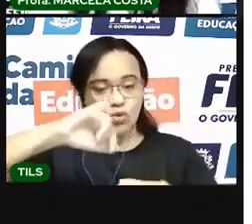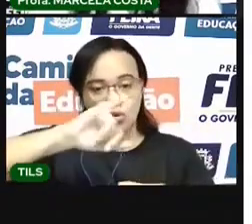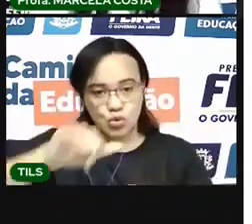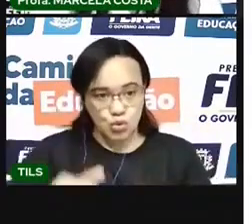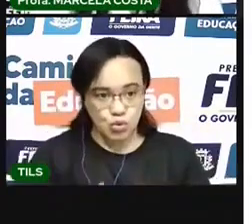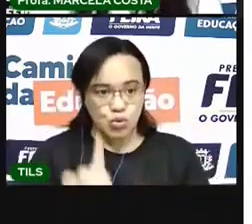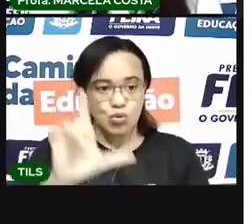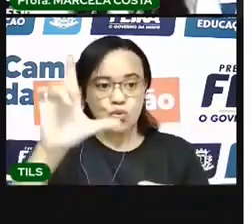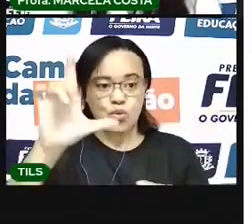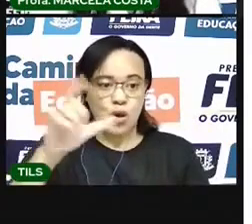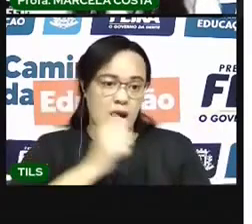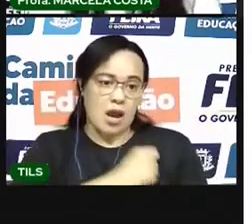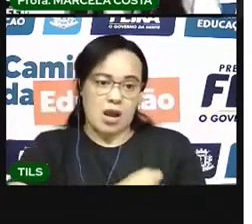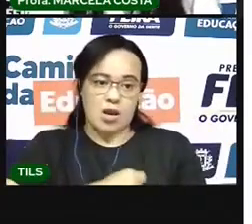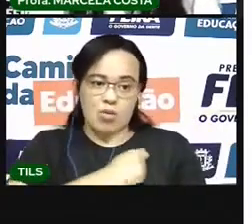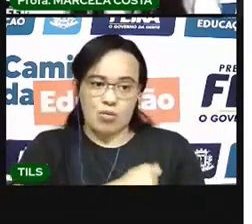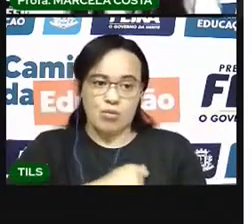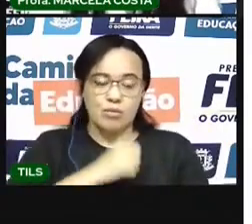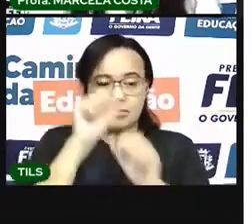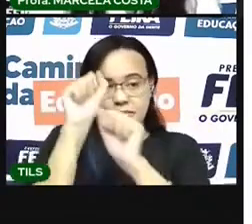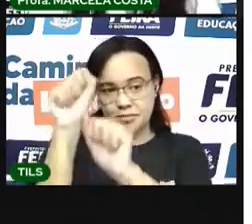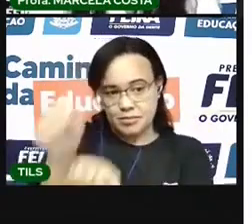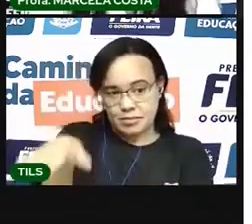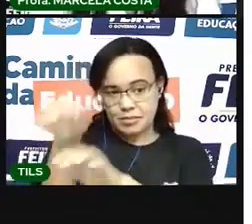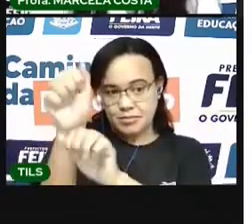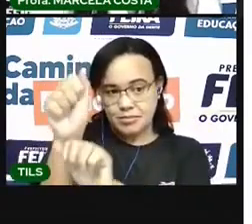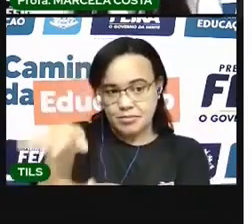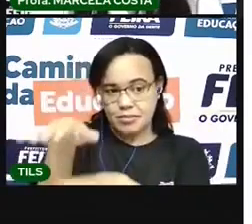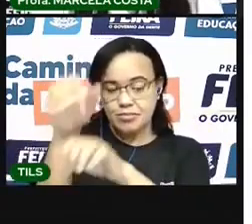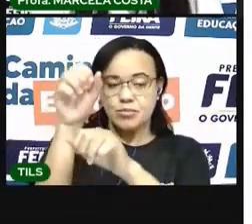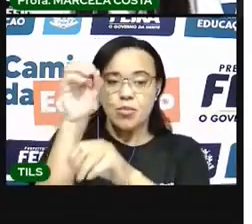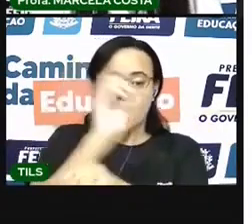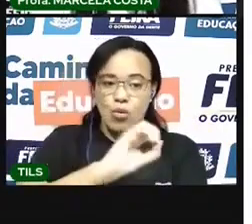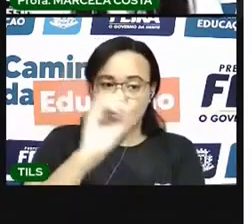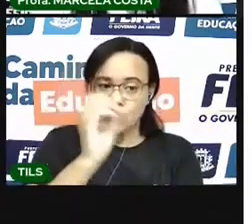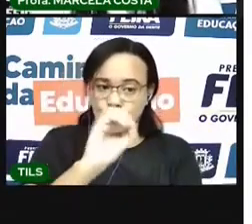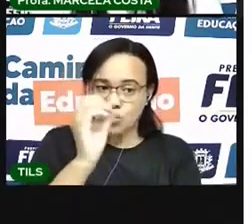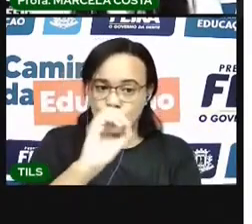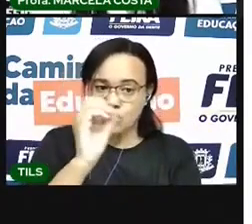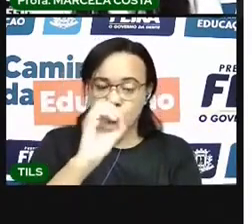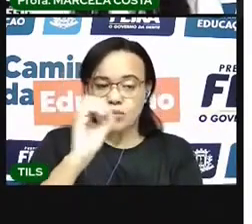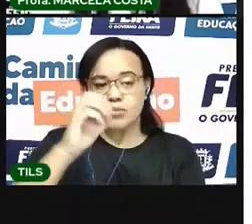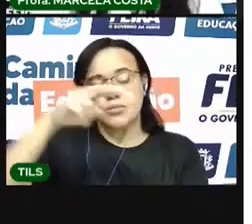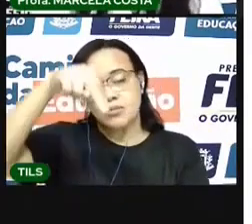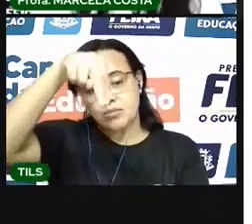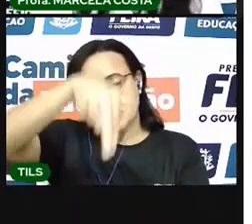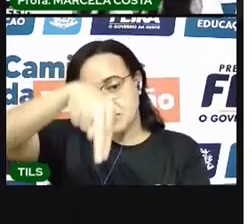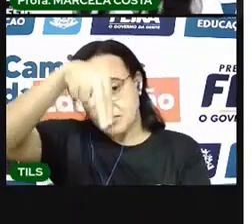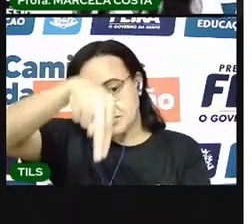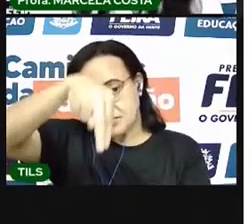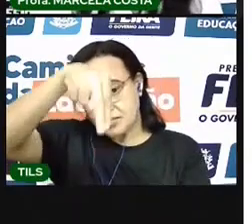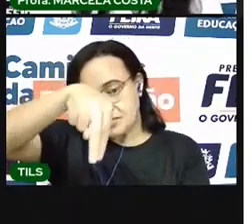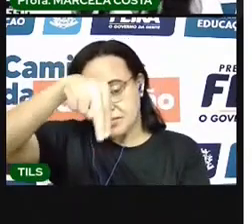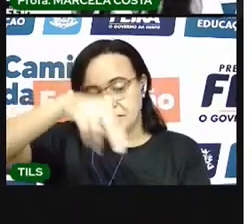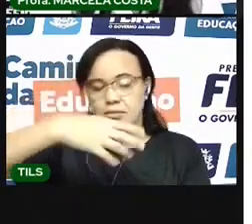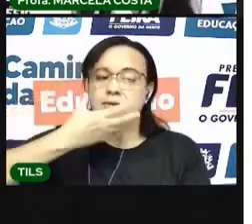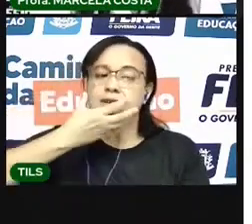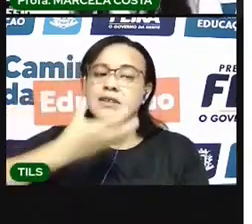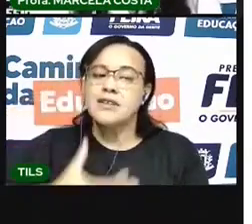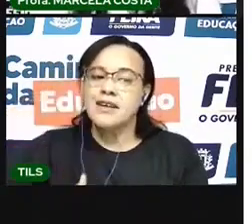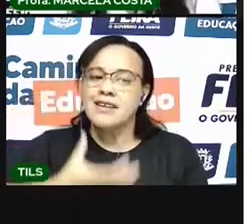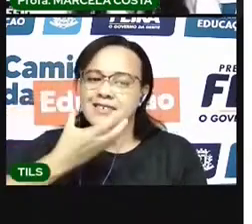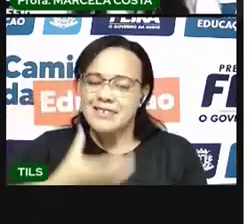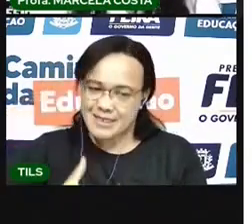Julho, agosto, setembro, outubro, novembro